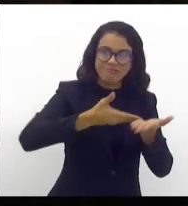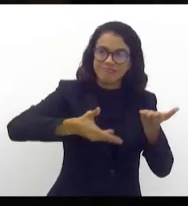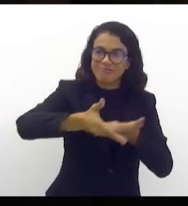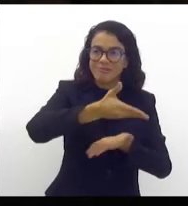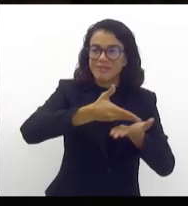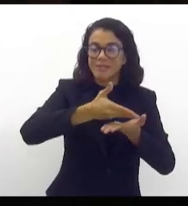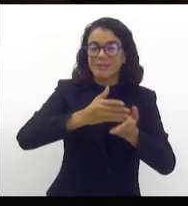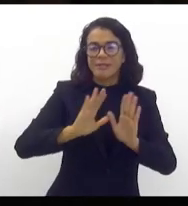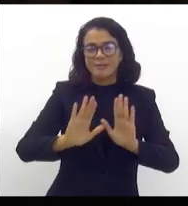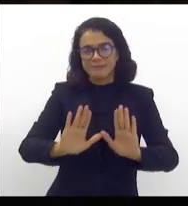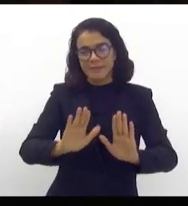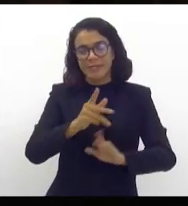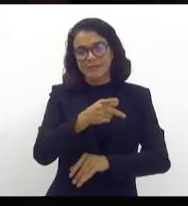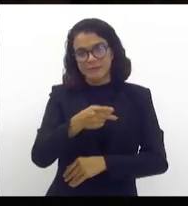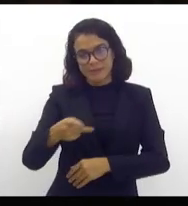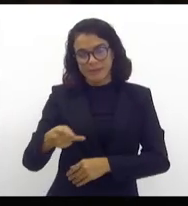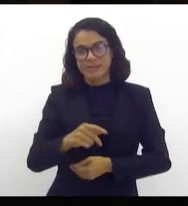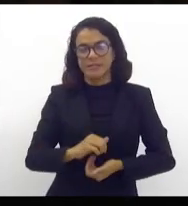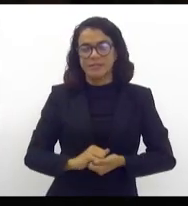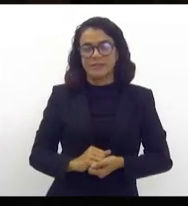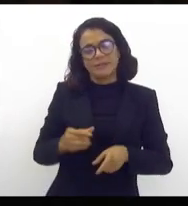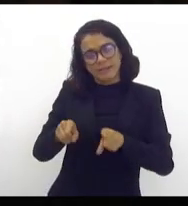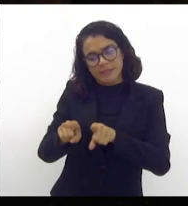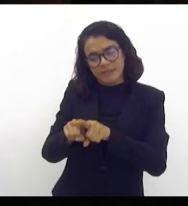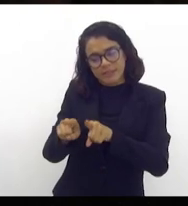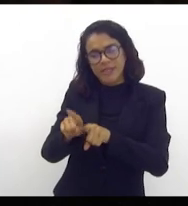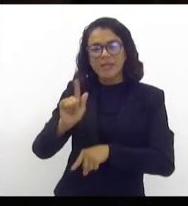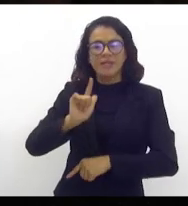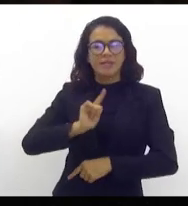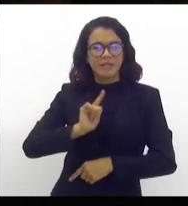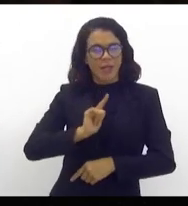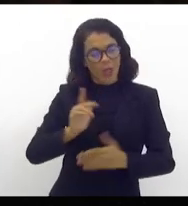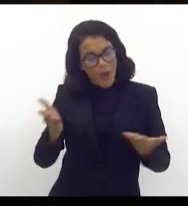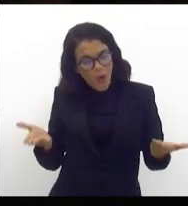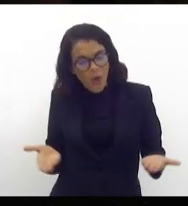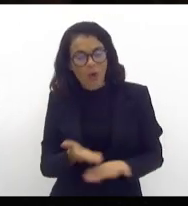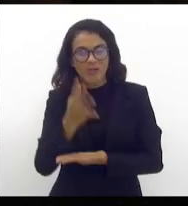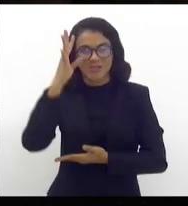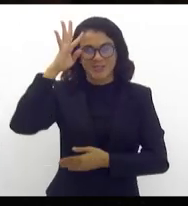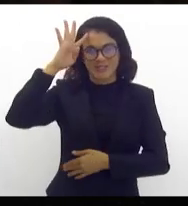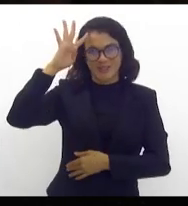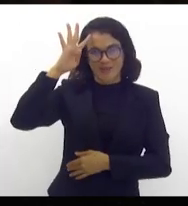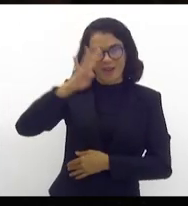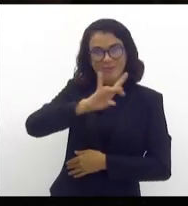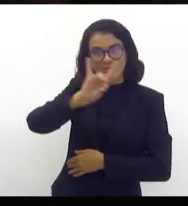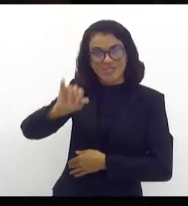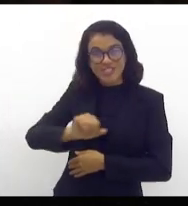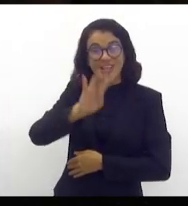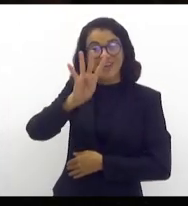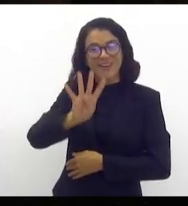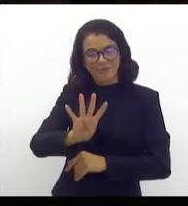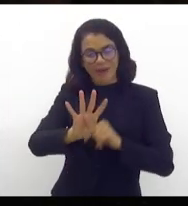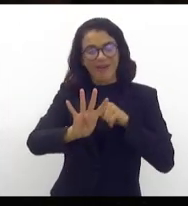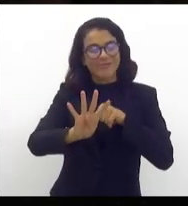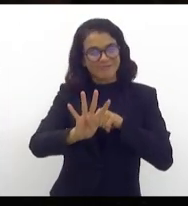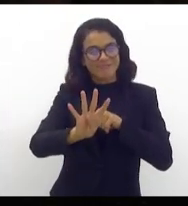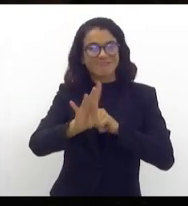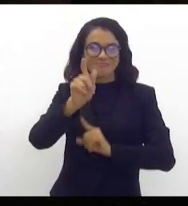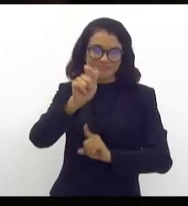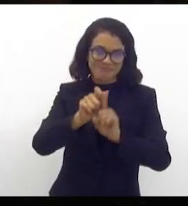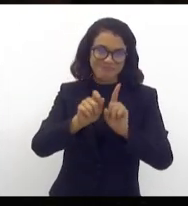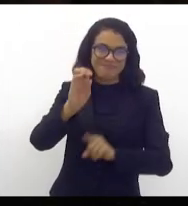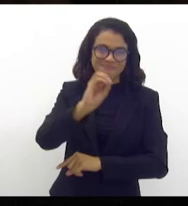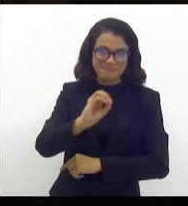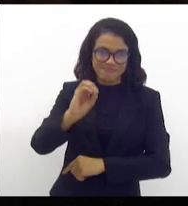mas, senhor presidente, também, hoje, quarta-feira, dia 4, então, é o